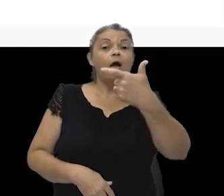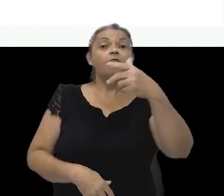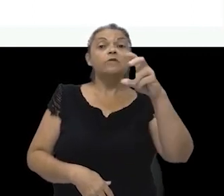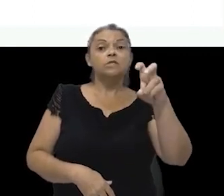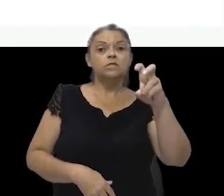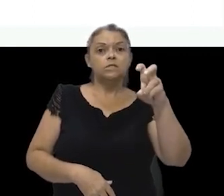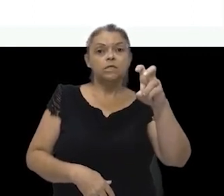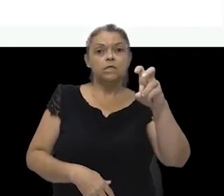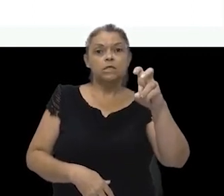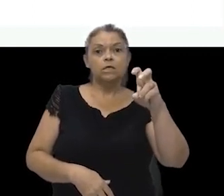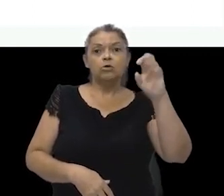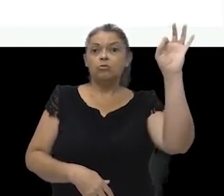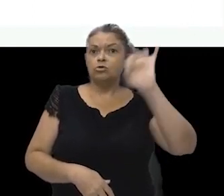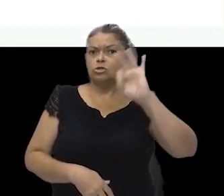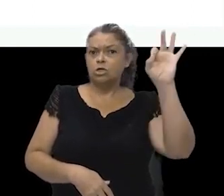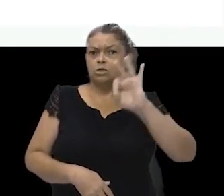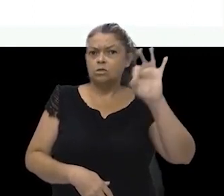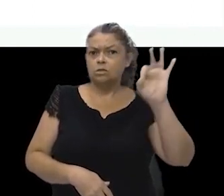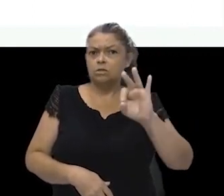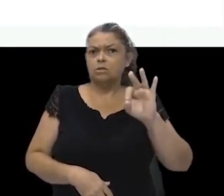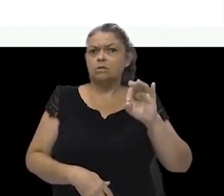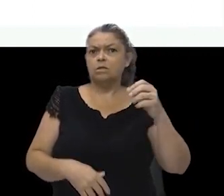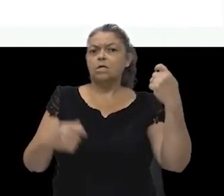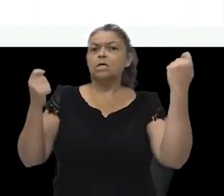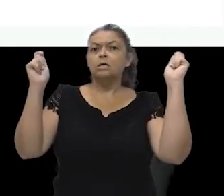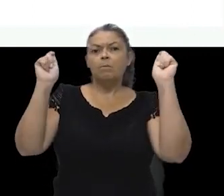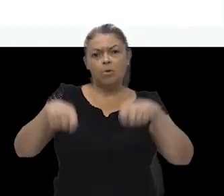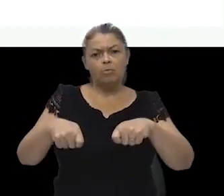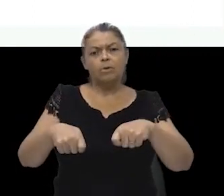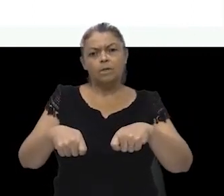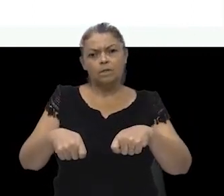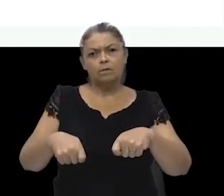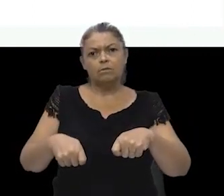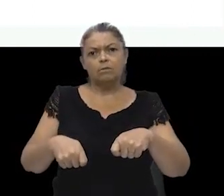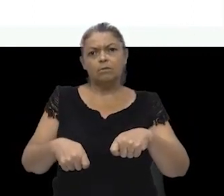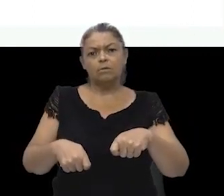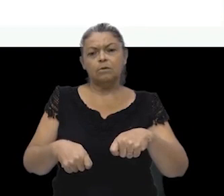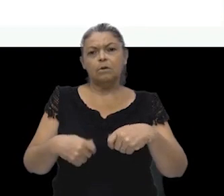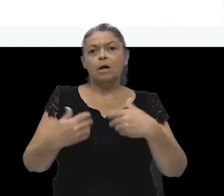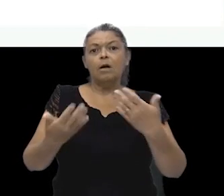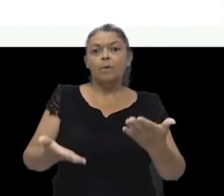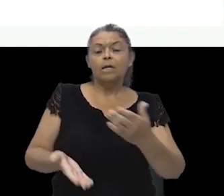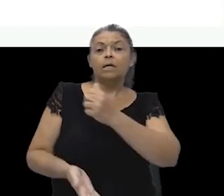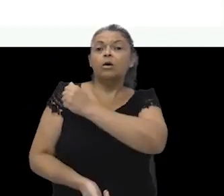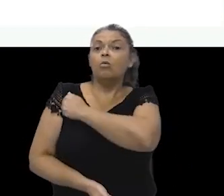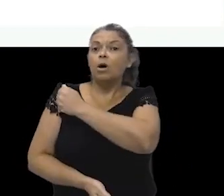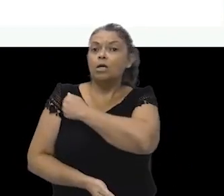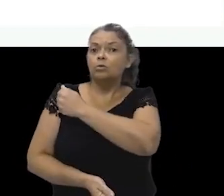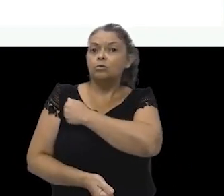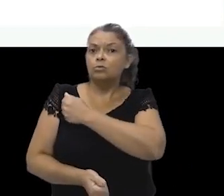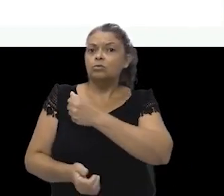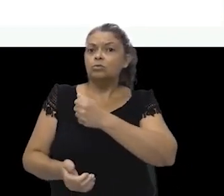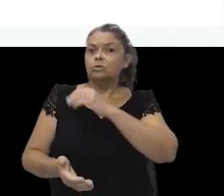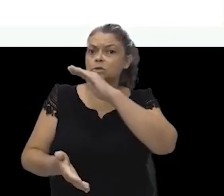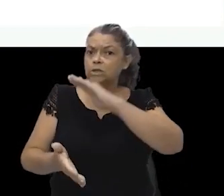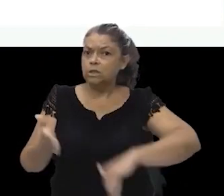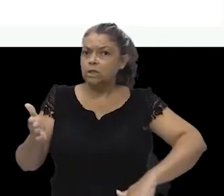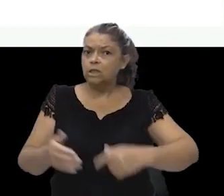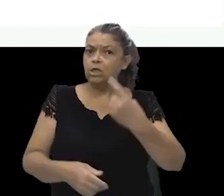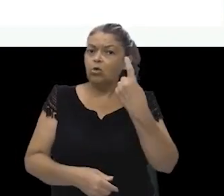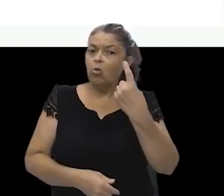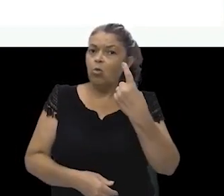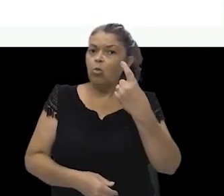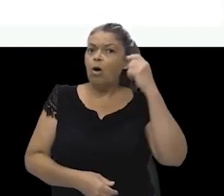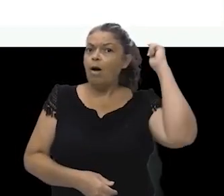% de chance, de probabilidade, para que Rosinha retire ao acaso um pente